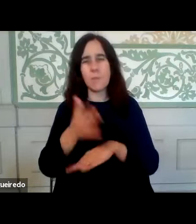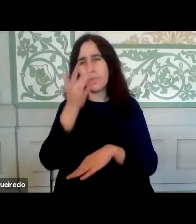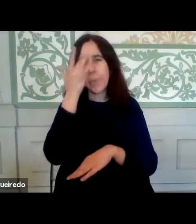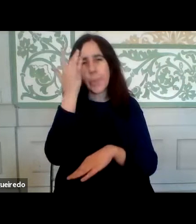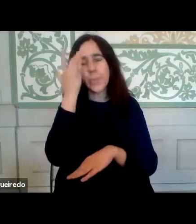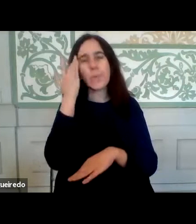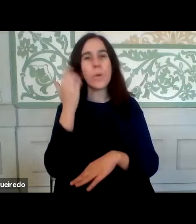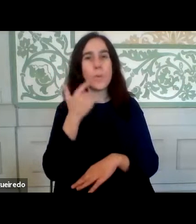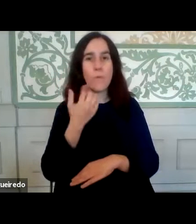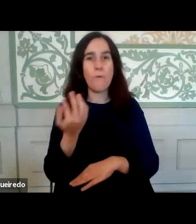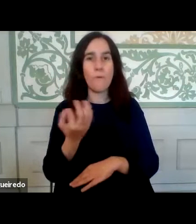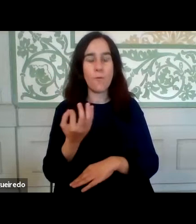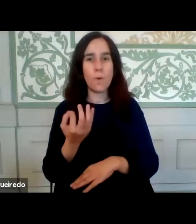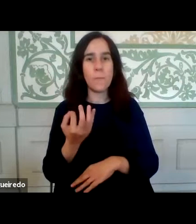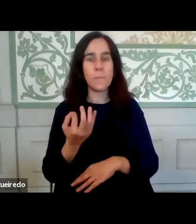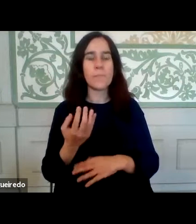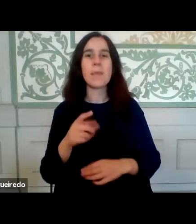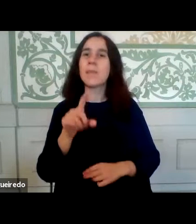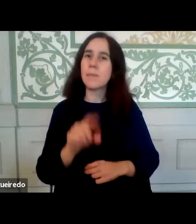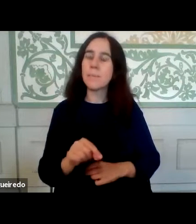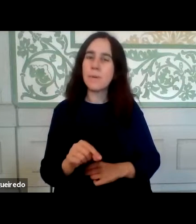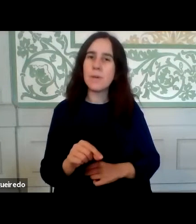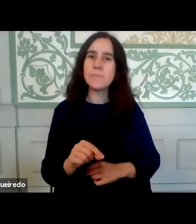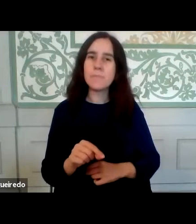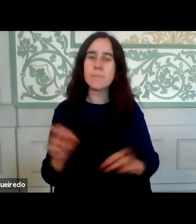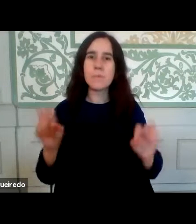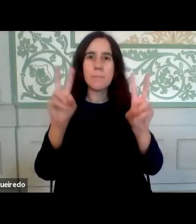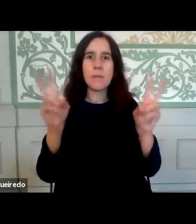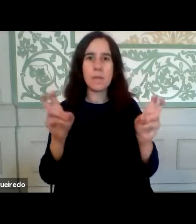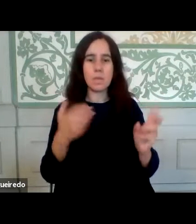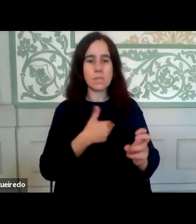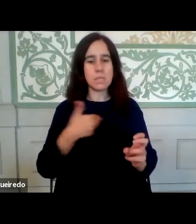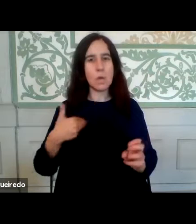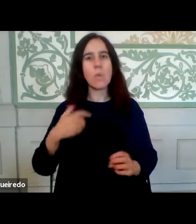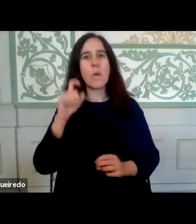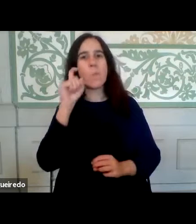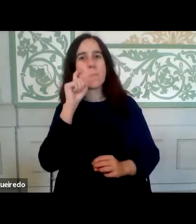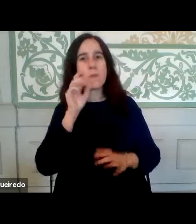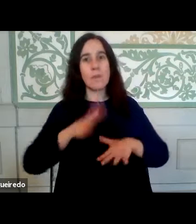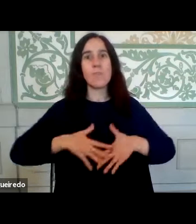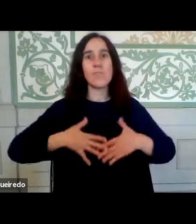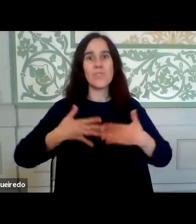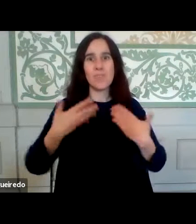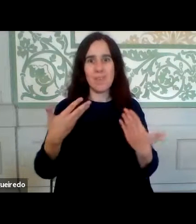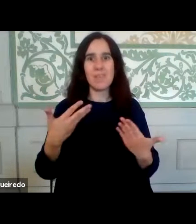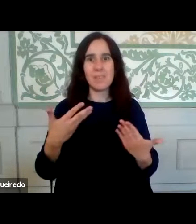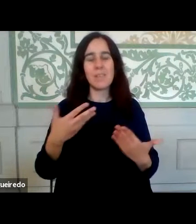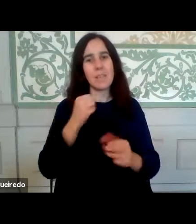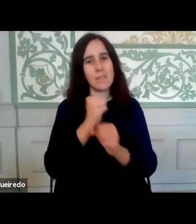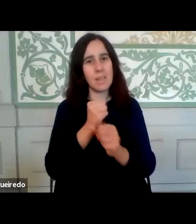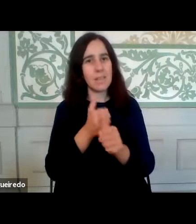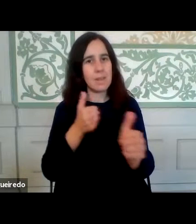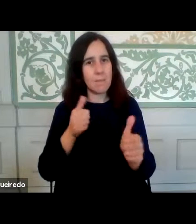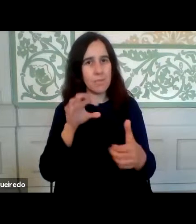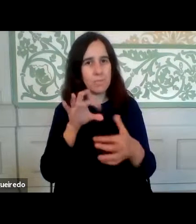e também em matéria de saúde, segurança e bem-estar em teletrabalho.